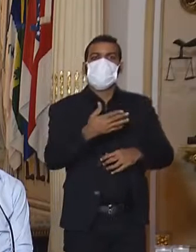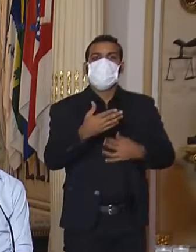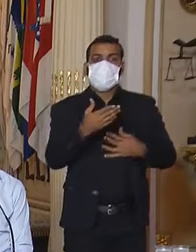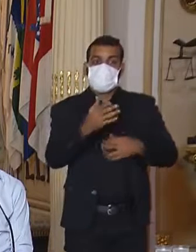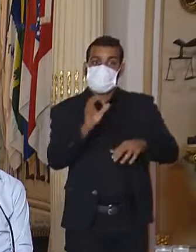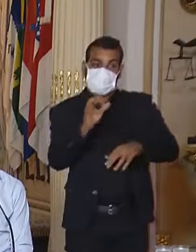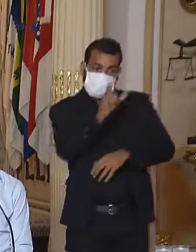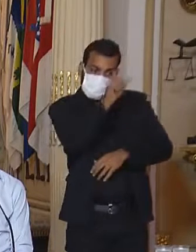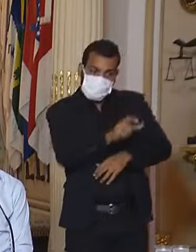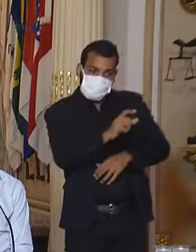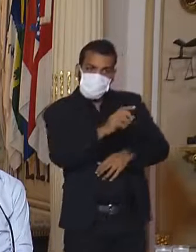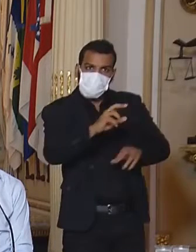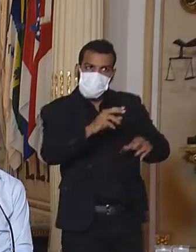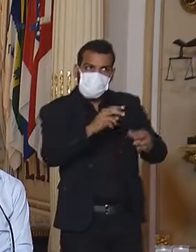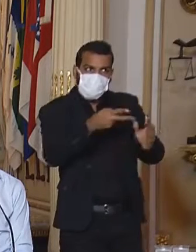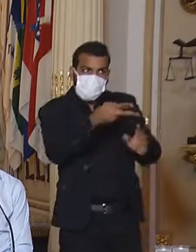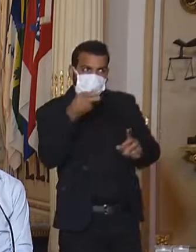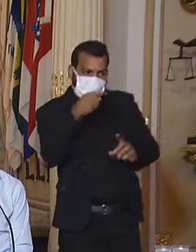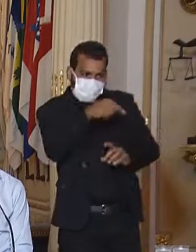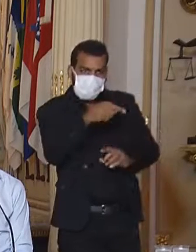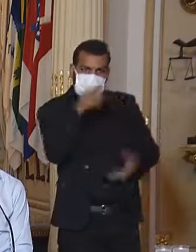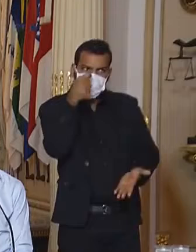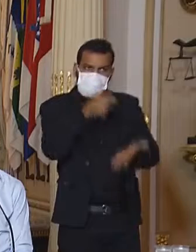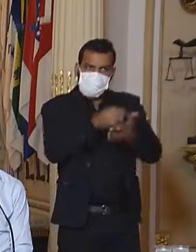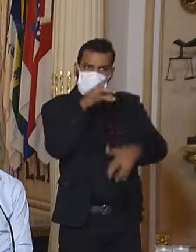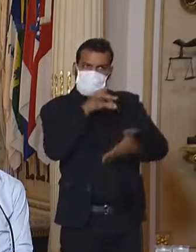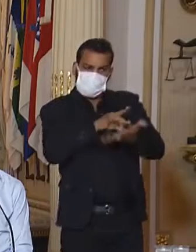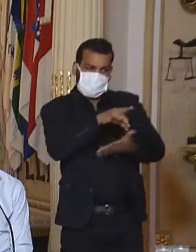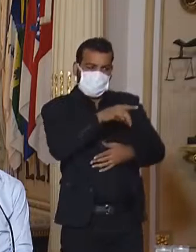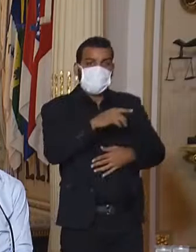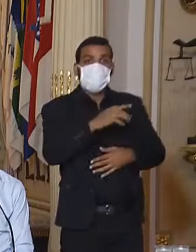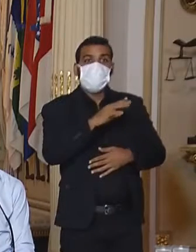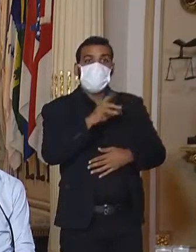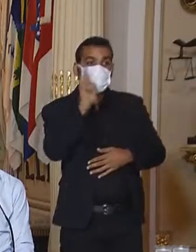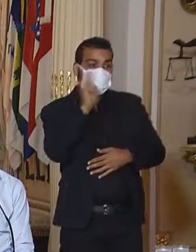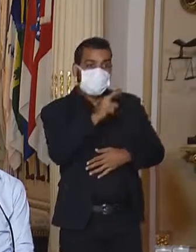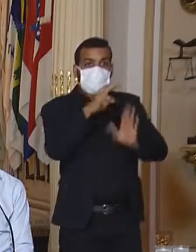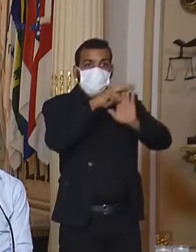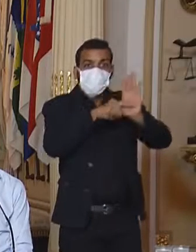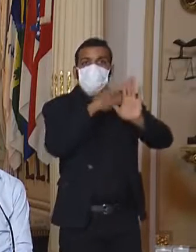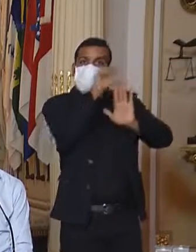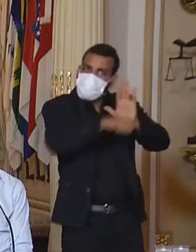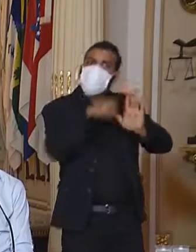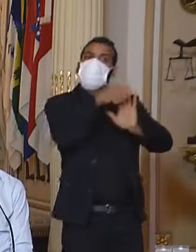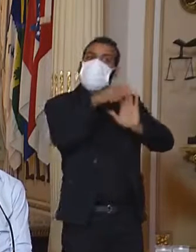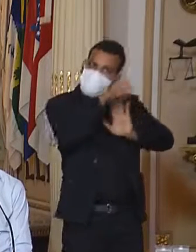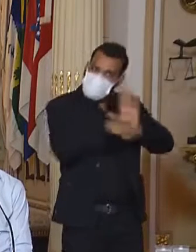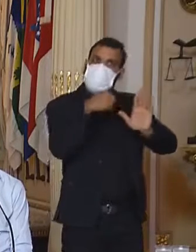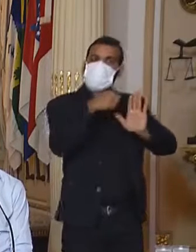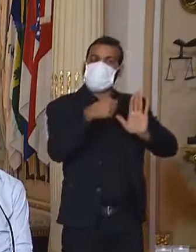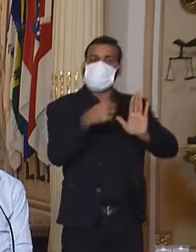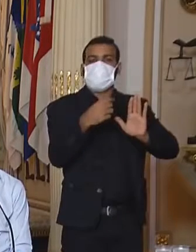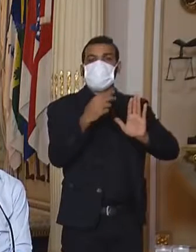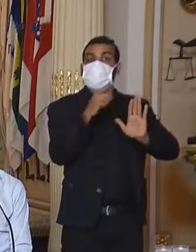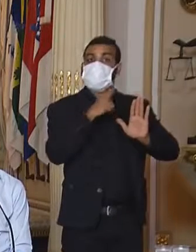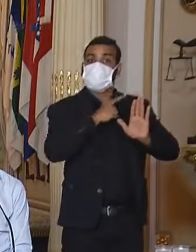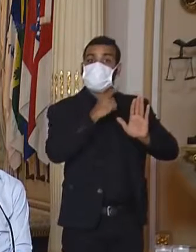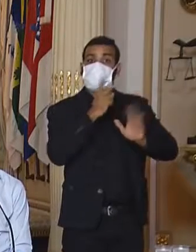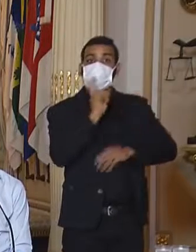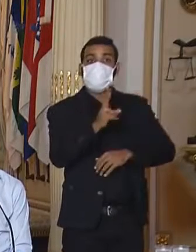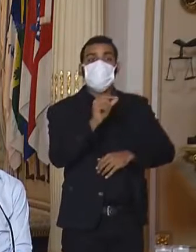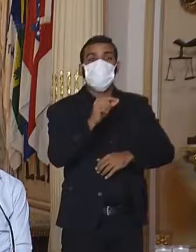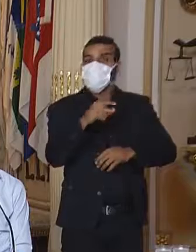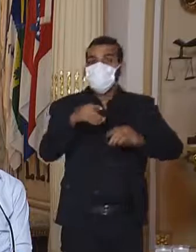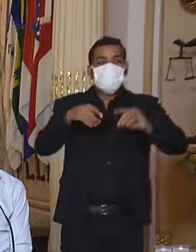científica robusta. Nós atualizamos o nosso protocolo. A gente tem sempre dito aqui que é extremamente